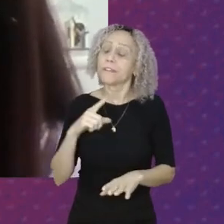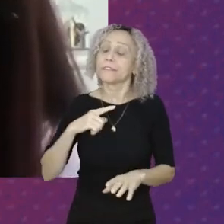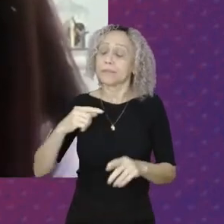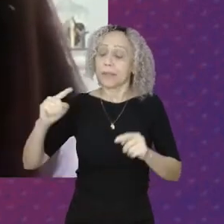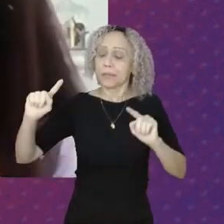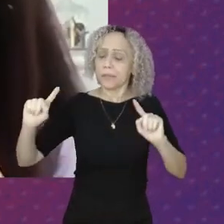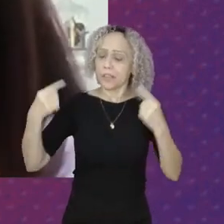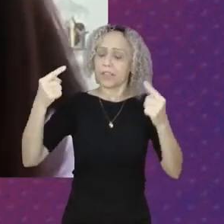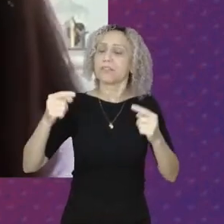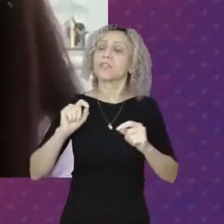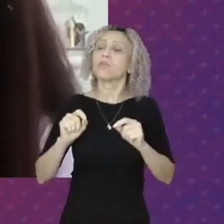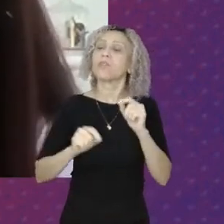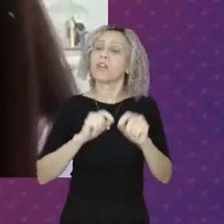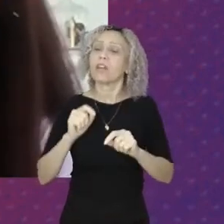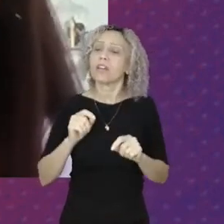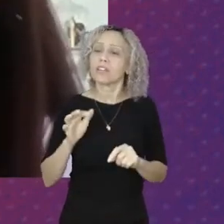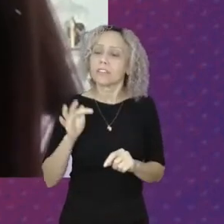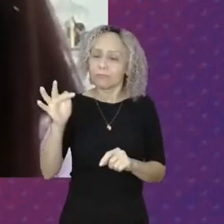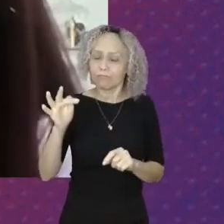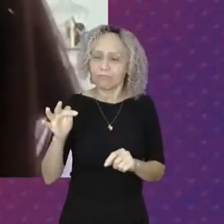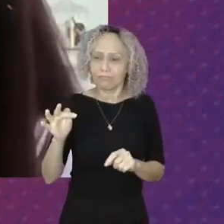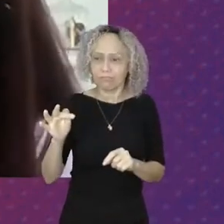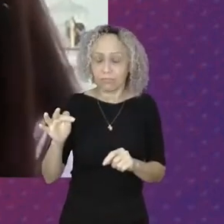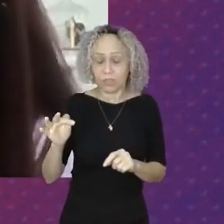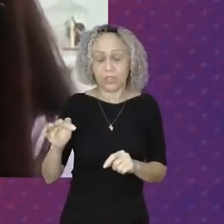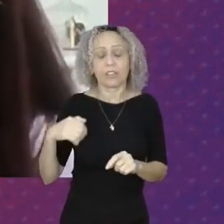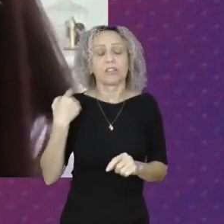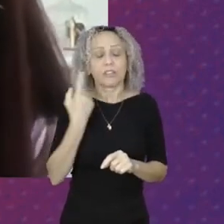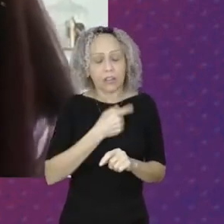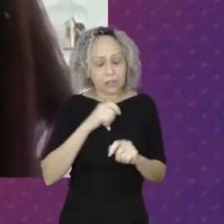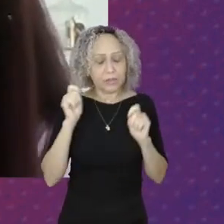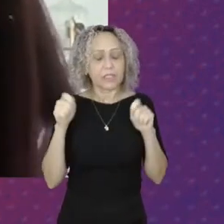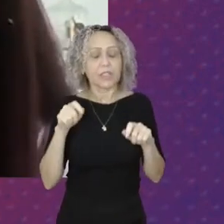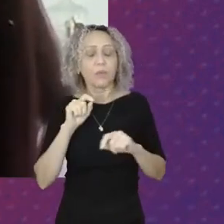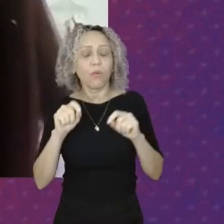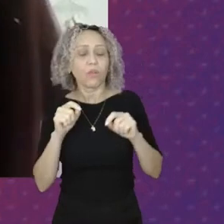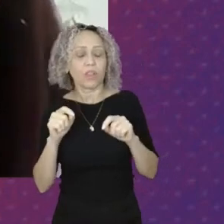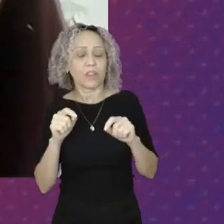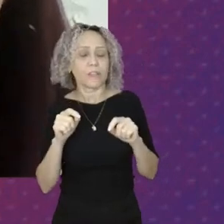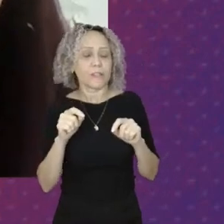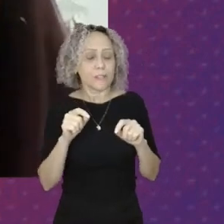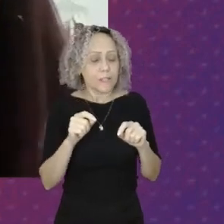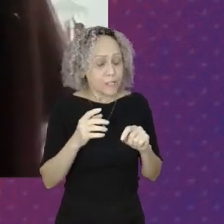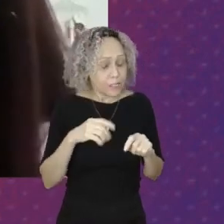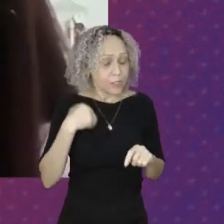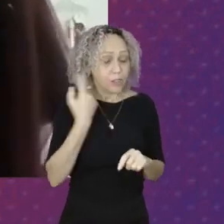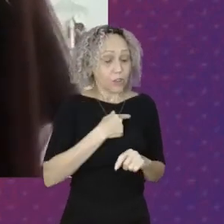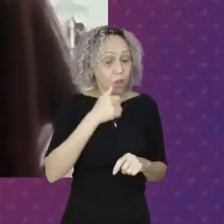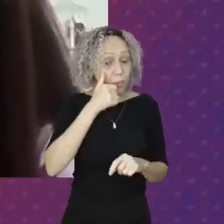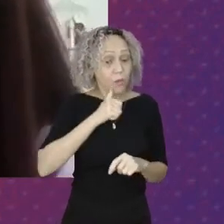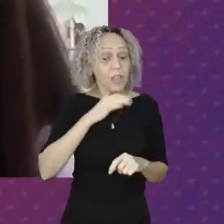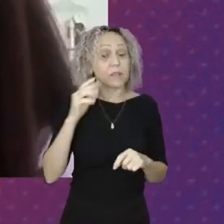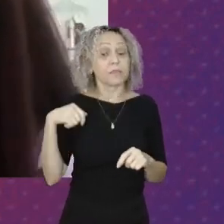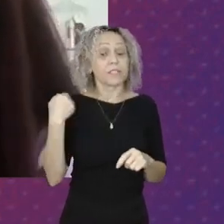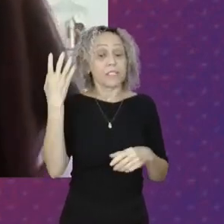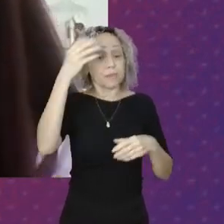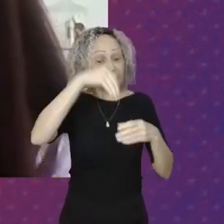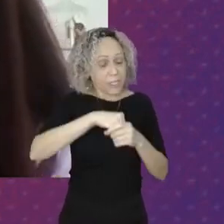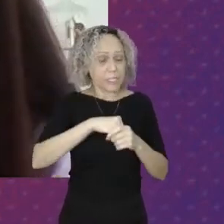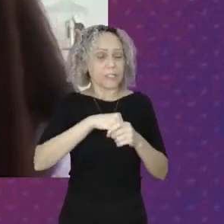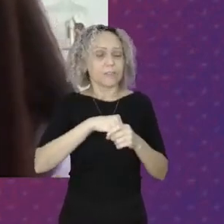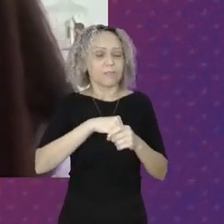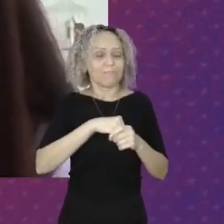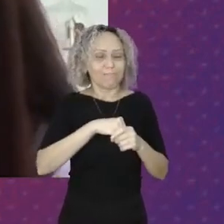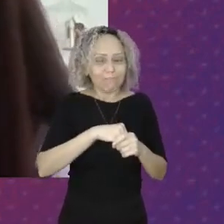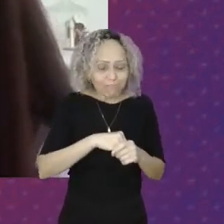Pela frente Que devemos Estar Na mira Da agenda Social E política Do governo Lula E dos movimentos Sociais Para os próximos Anos